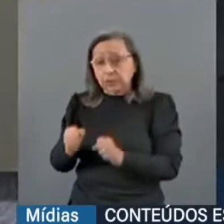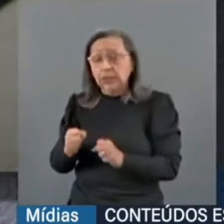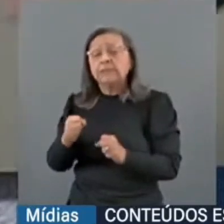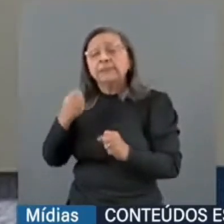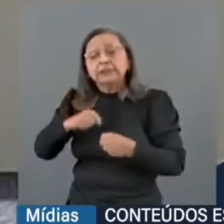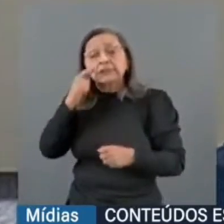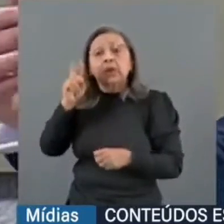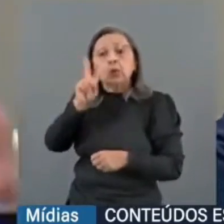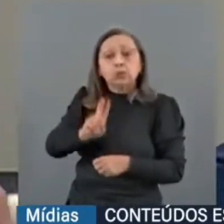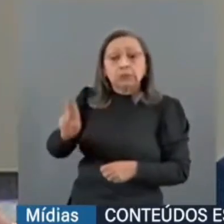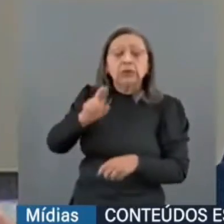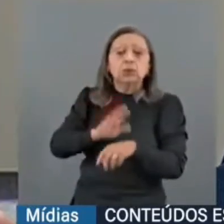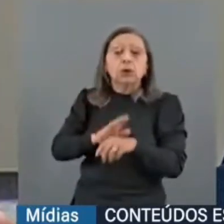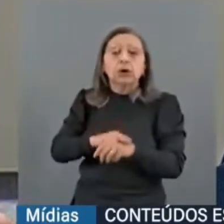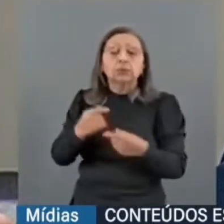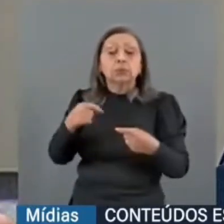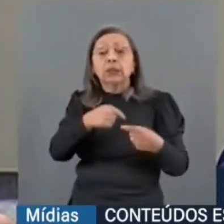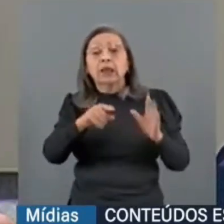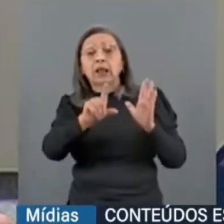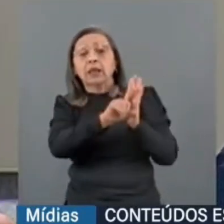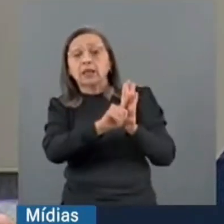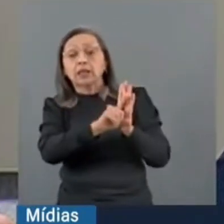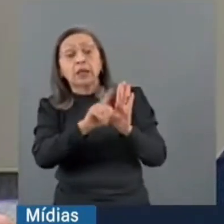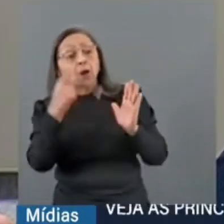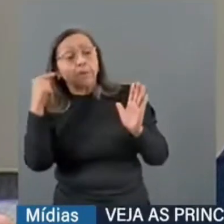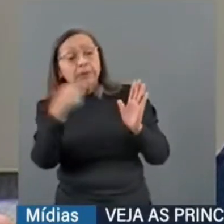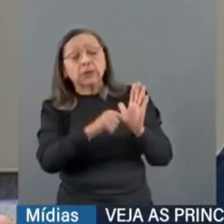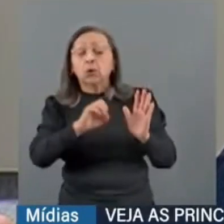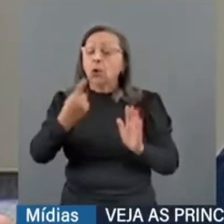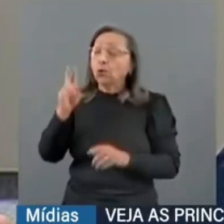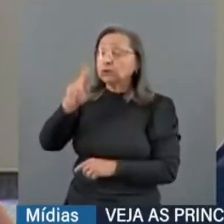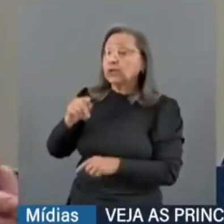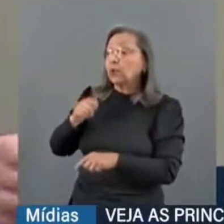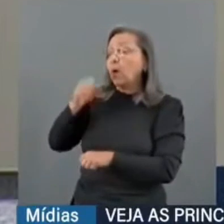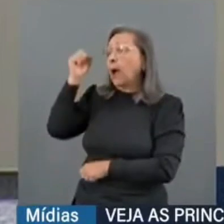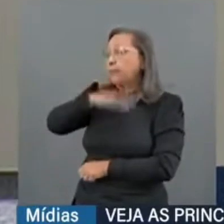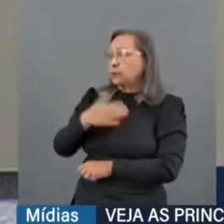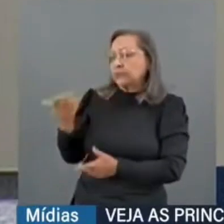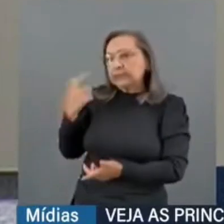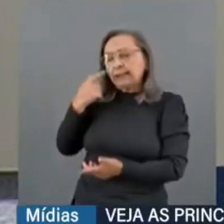usado, fora daquilo que prevê a lei ou usado com abuso.